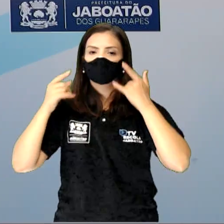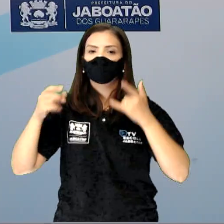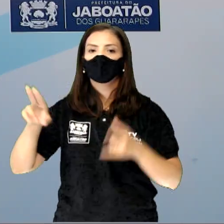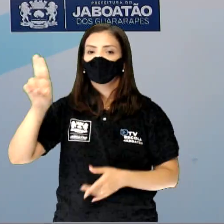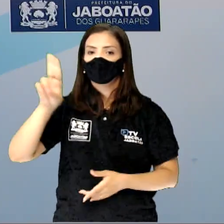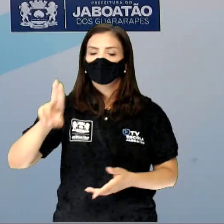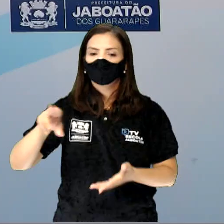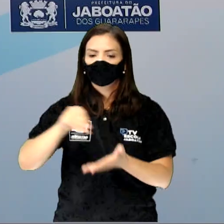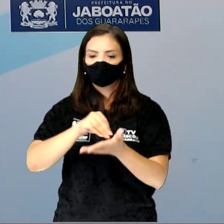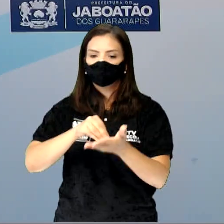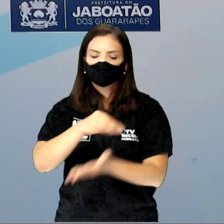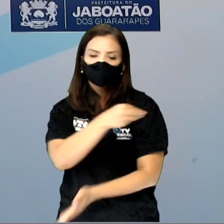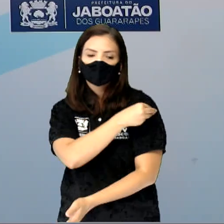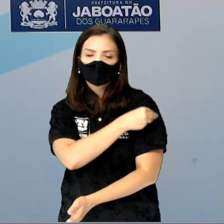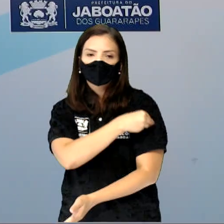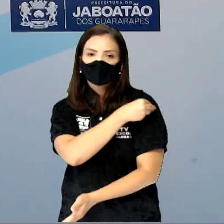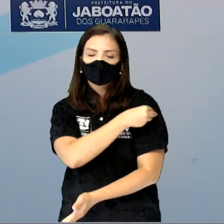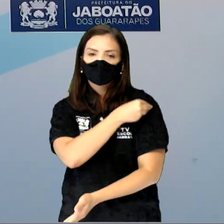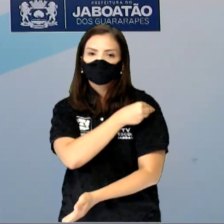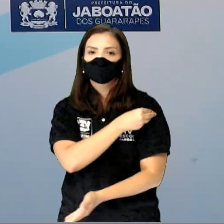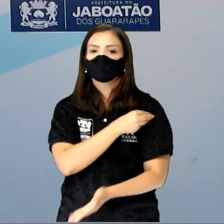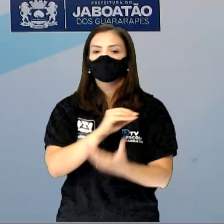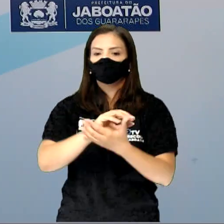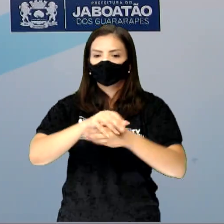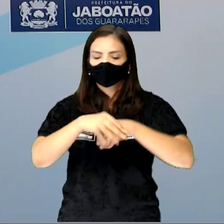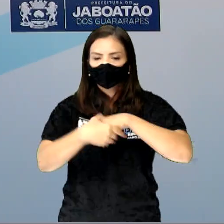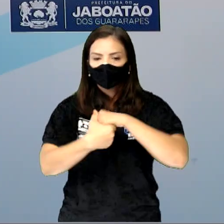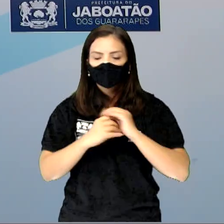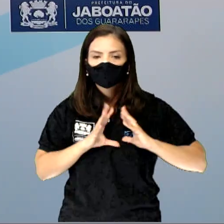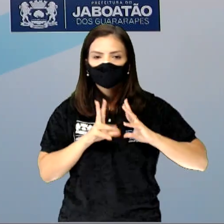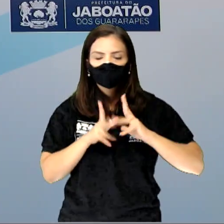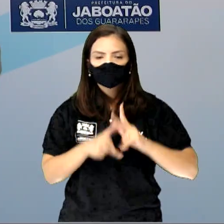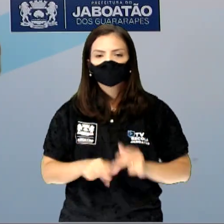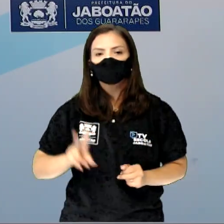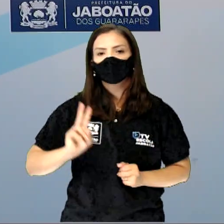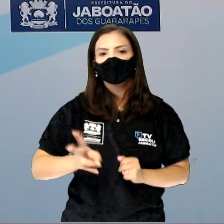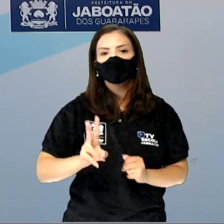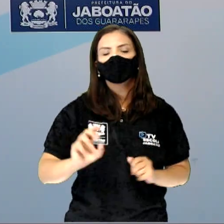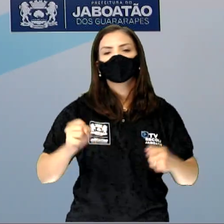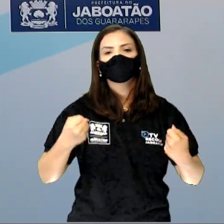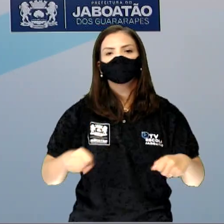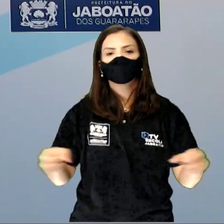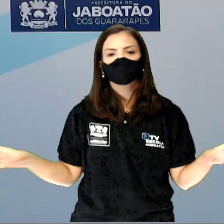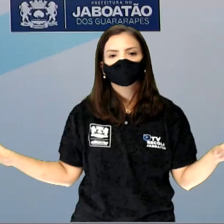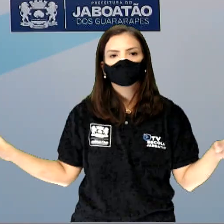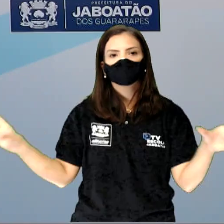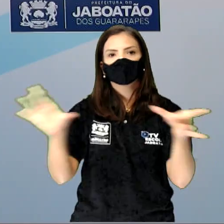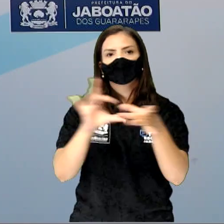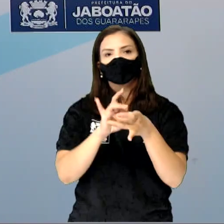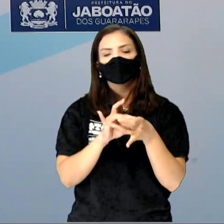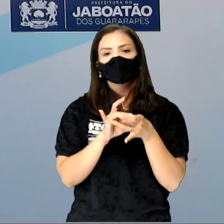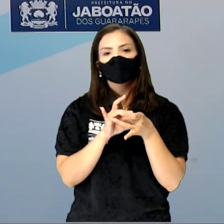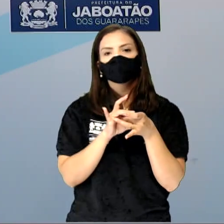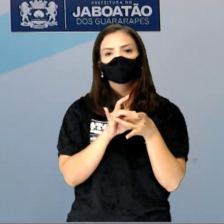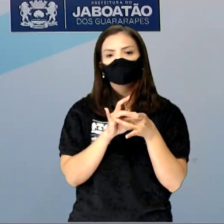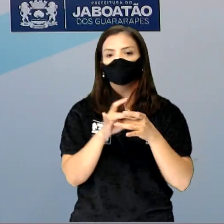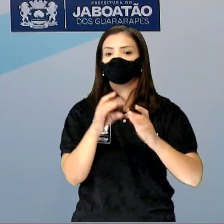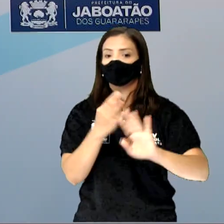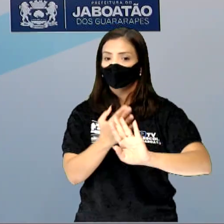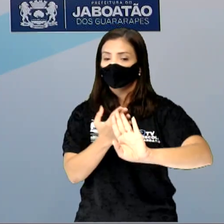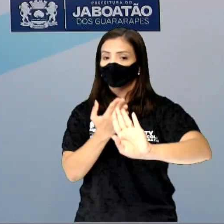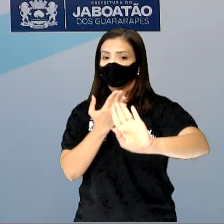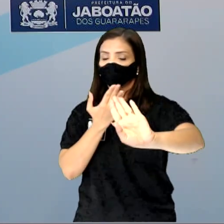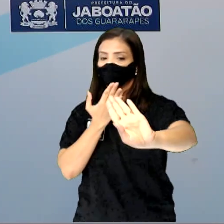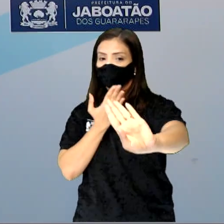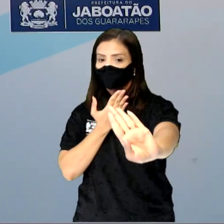gel, higienizando as mãos frequentemente. A gente precisa se unir nesse sentido, se unir na distância, no